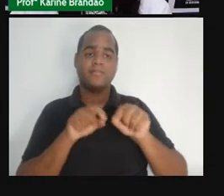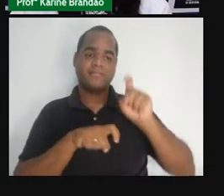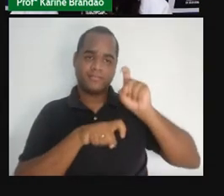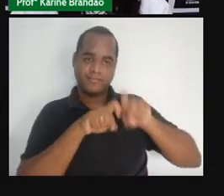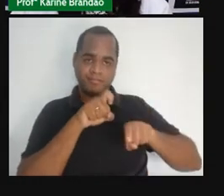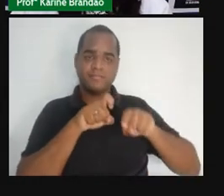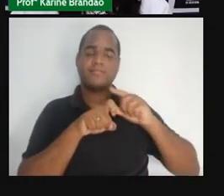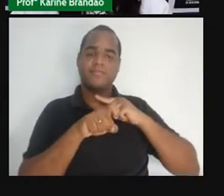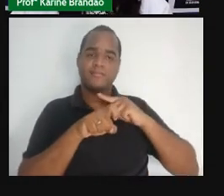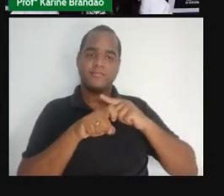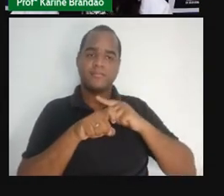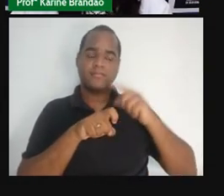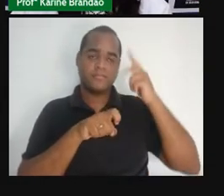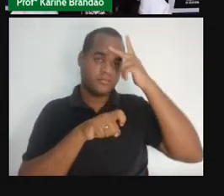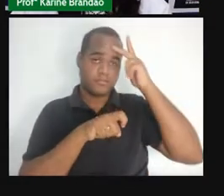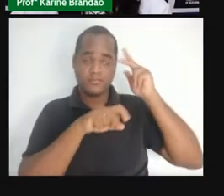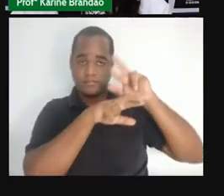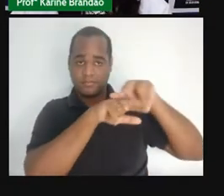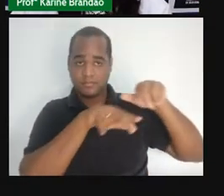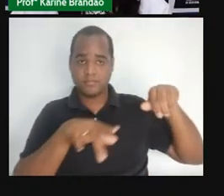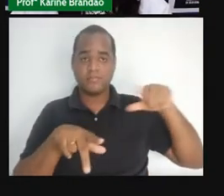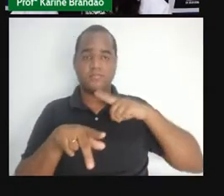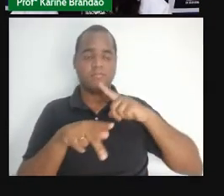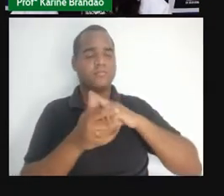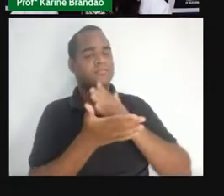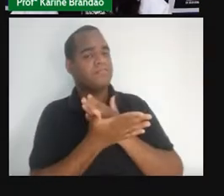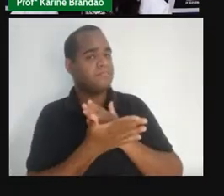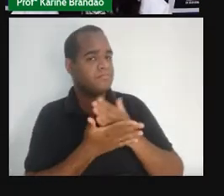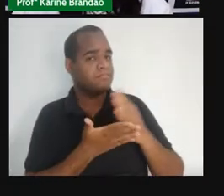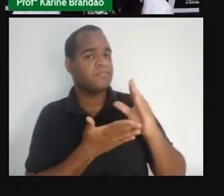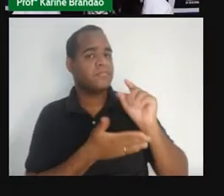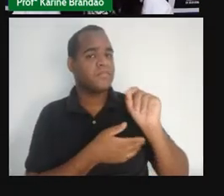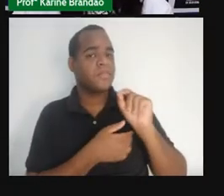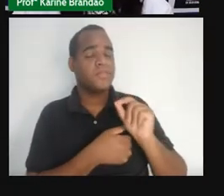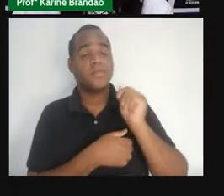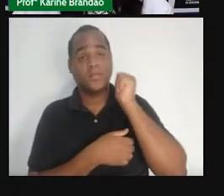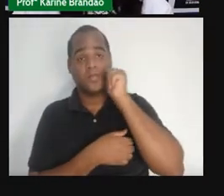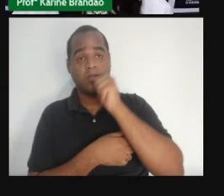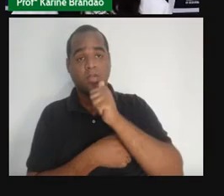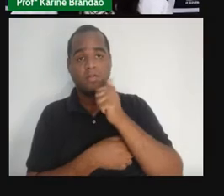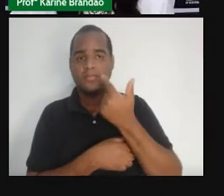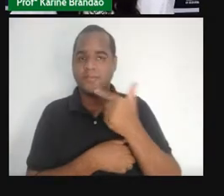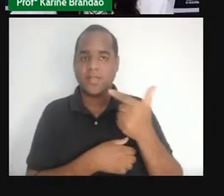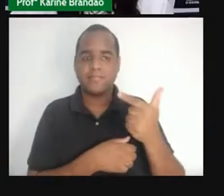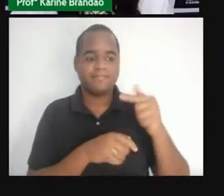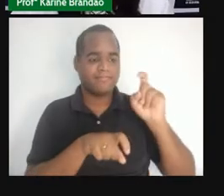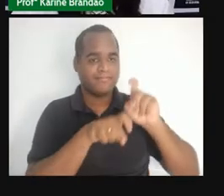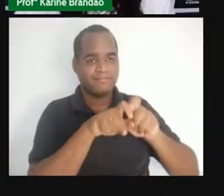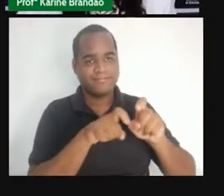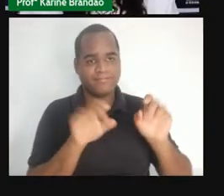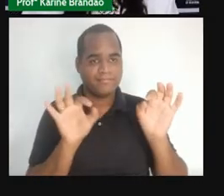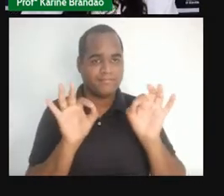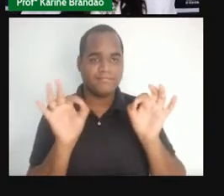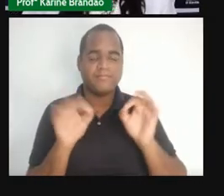E o público-alvo inicial da campanha eram meninas que não tinham iniciado a vida sexual. Por que, Pró?